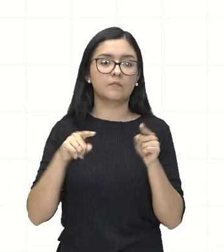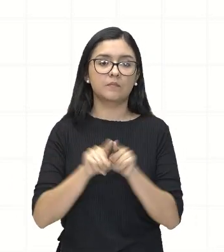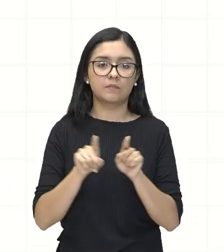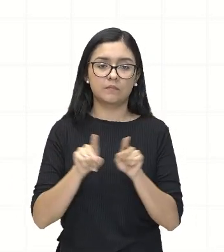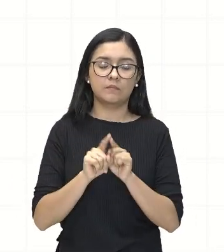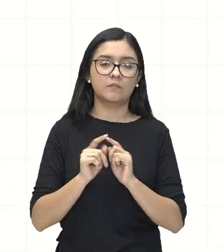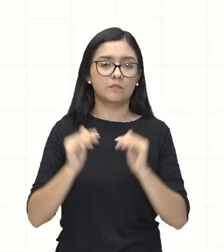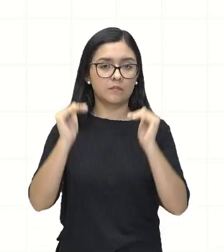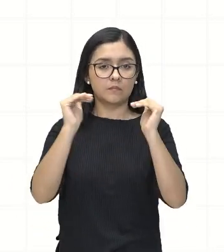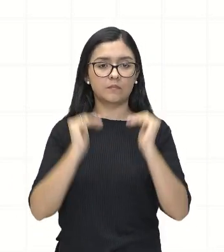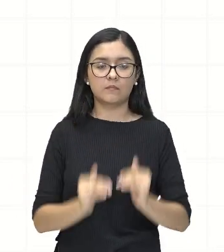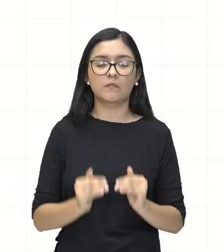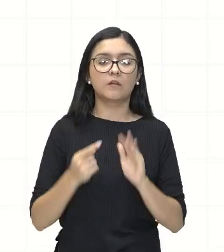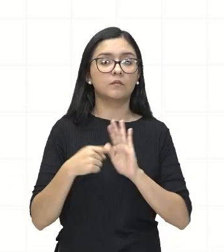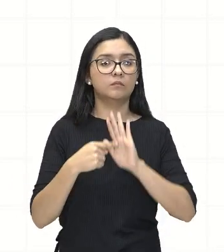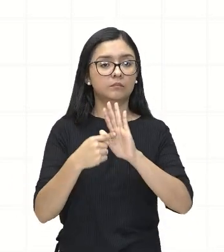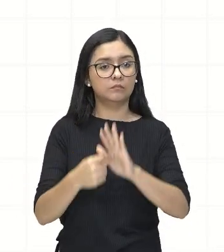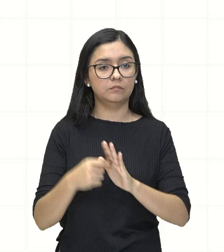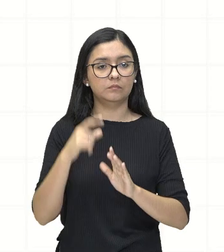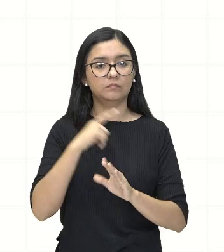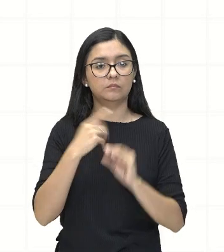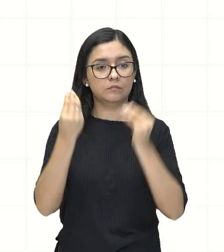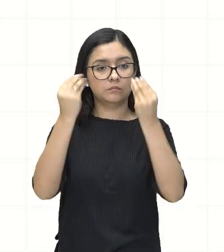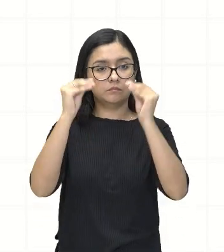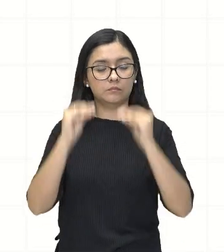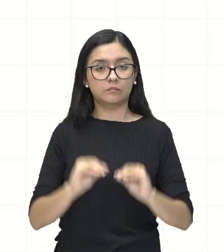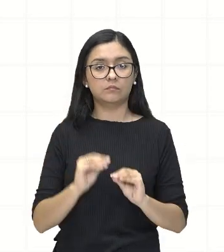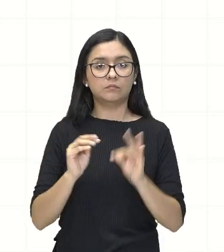Ele aparece nas duas, né? Nos dois